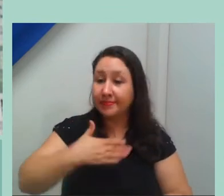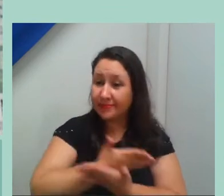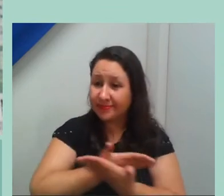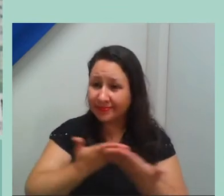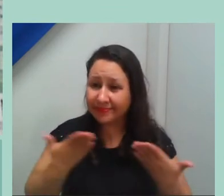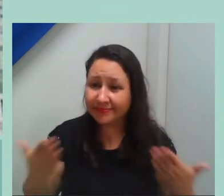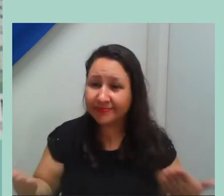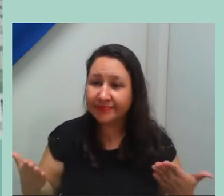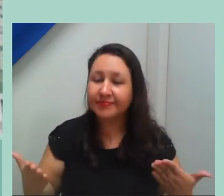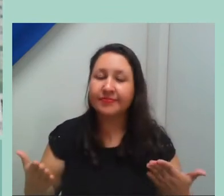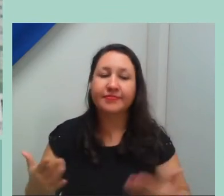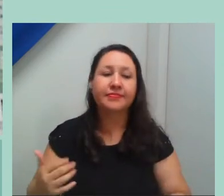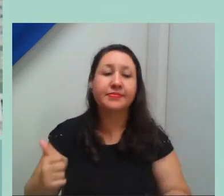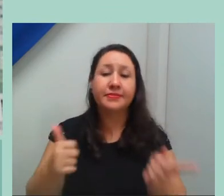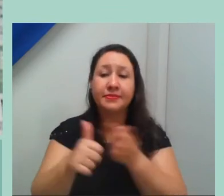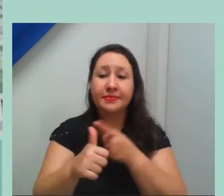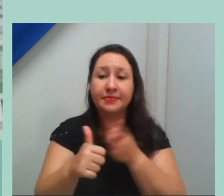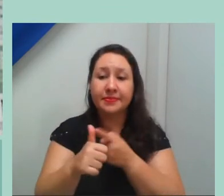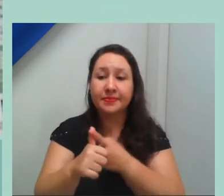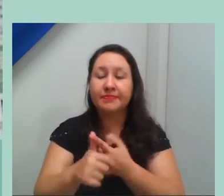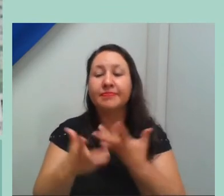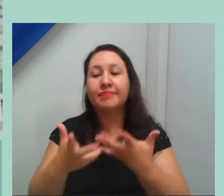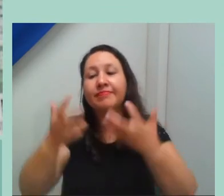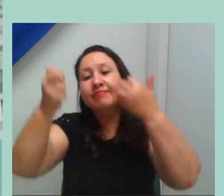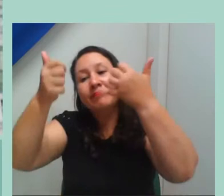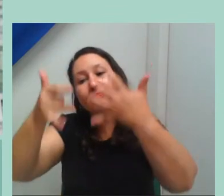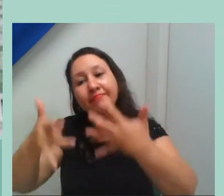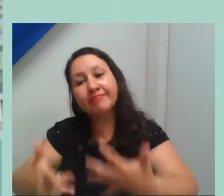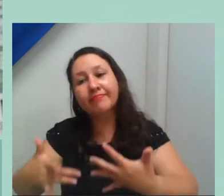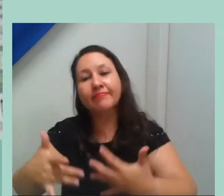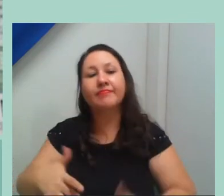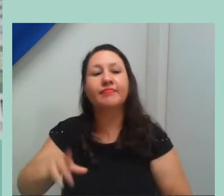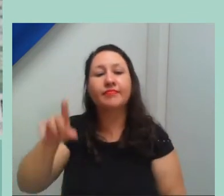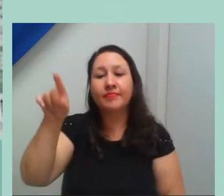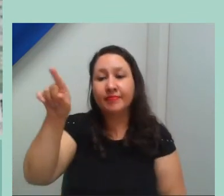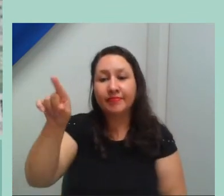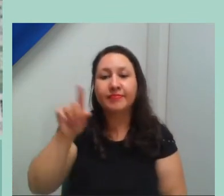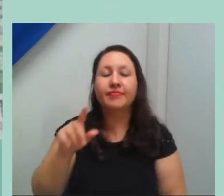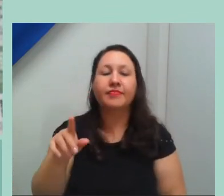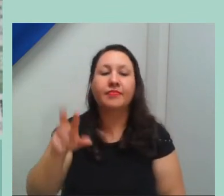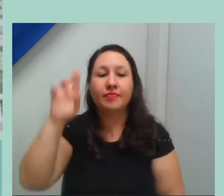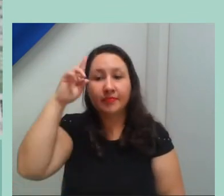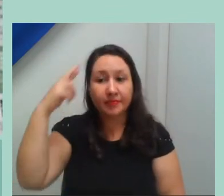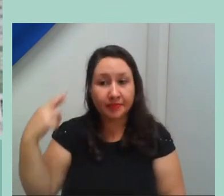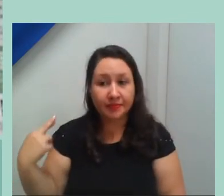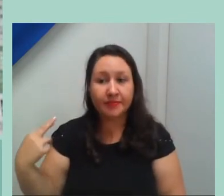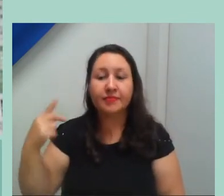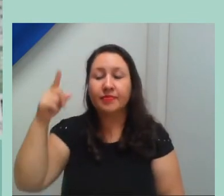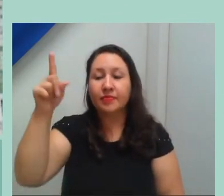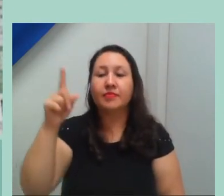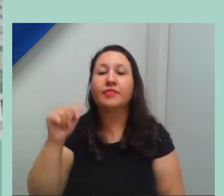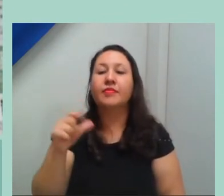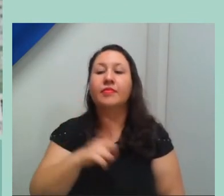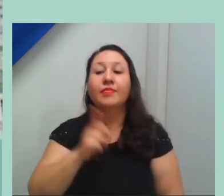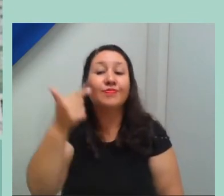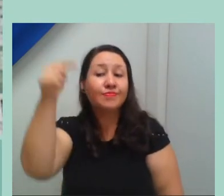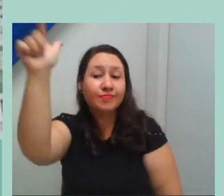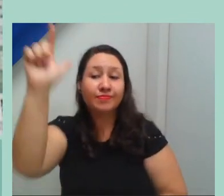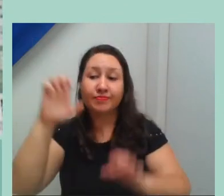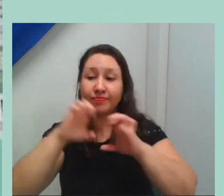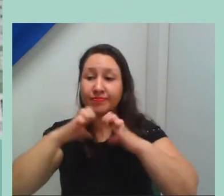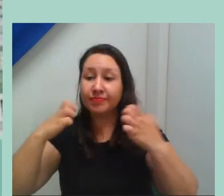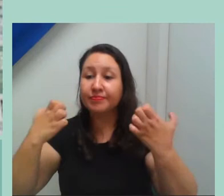Primeiramente, justificar aqui a ausência da nossa reitora, ela está na Rede Tech, justamente no Fórum dos Reitores das Instituições Federais de Ensino Profissional e